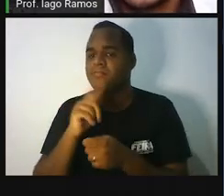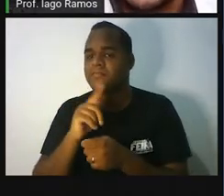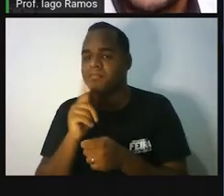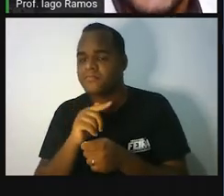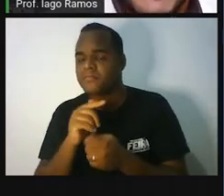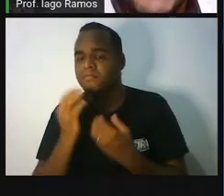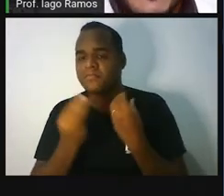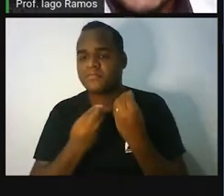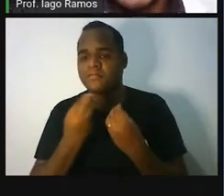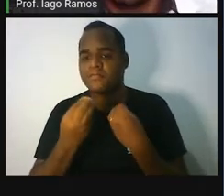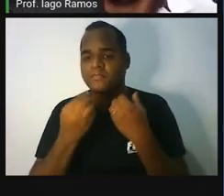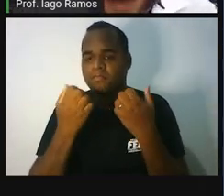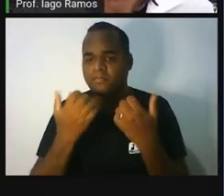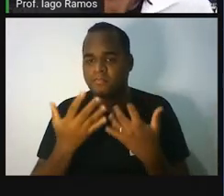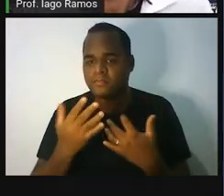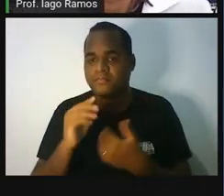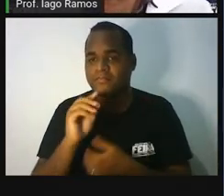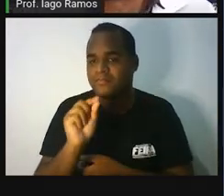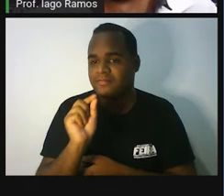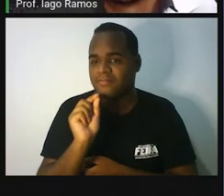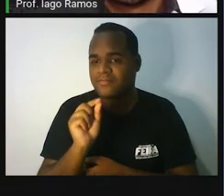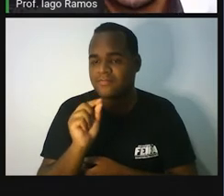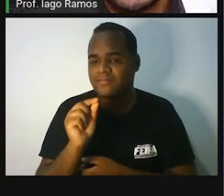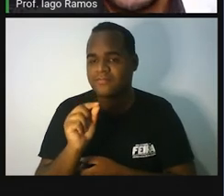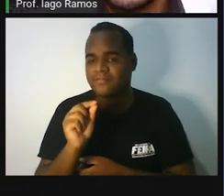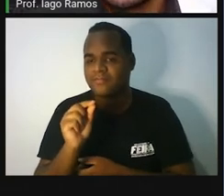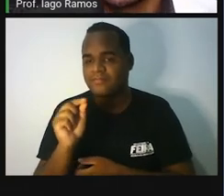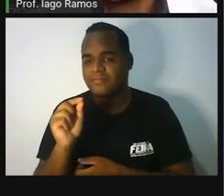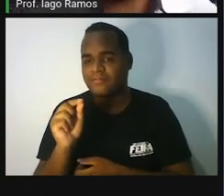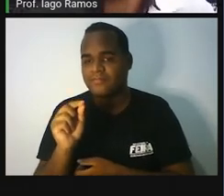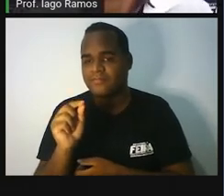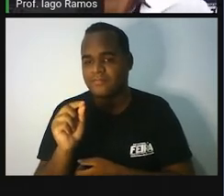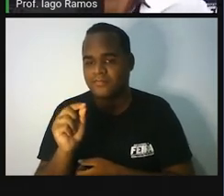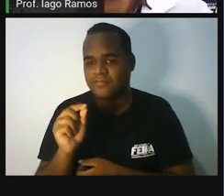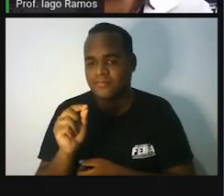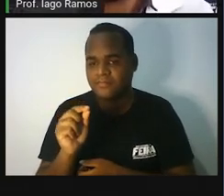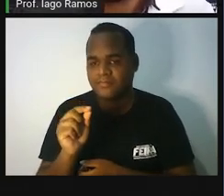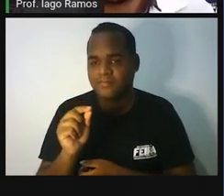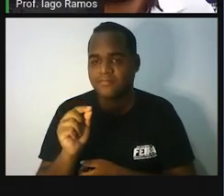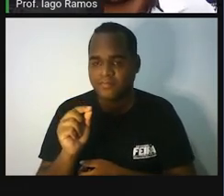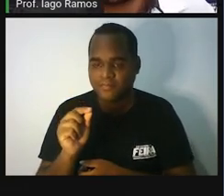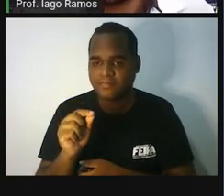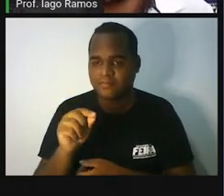E aí? Pensa aí um pouquinho. Eu vou deixar você pensar aí um pouquinho